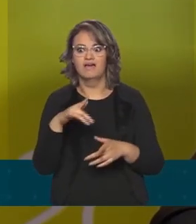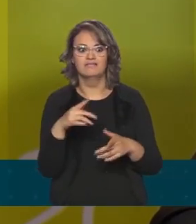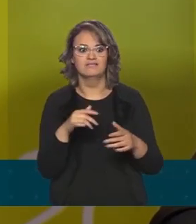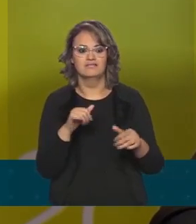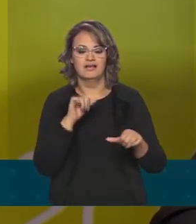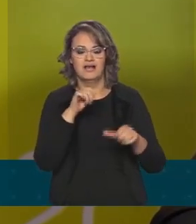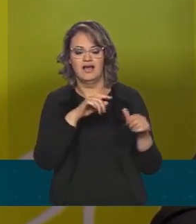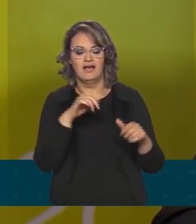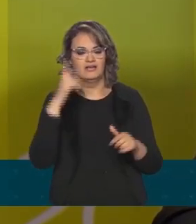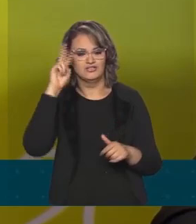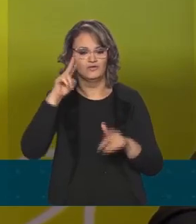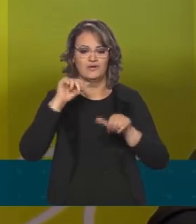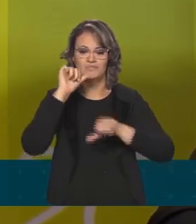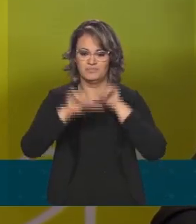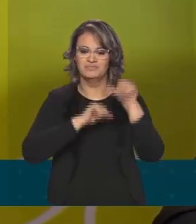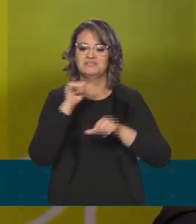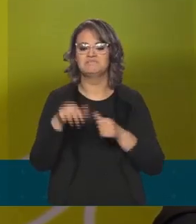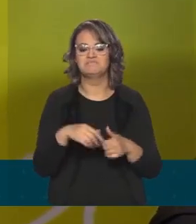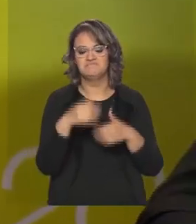Obrigado, presidente.